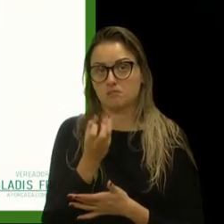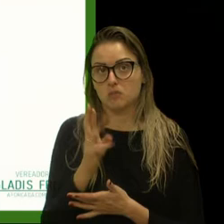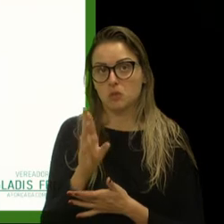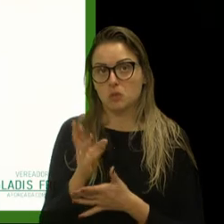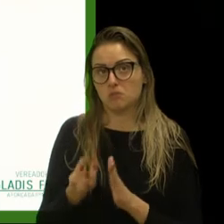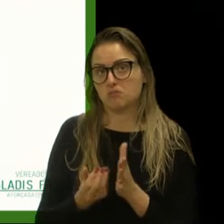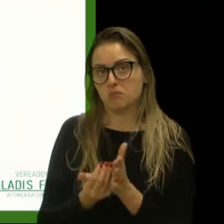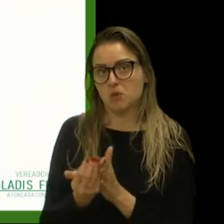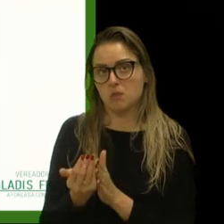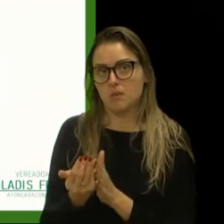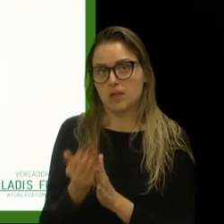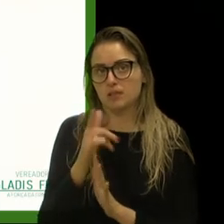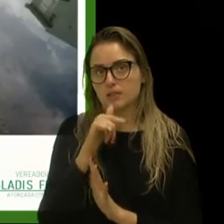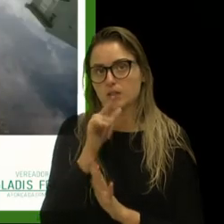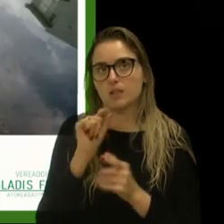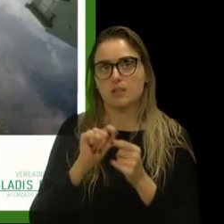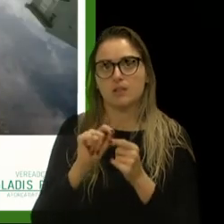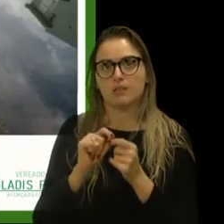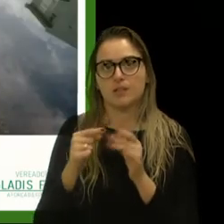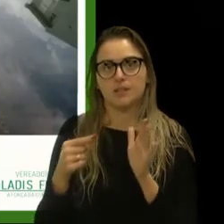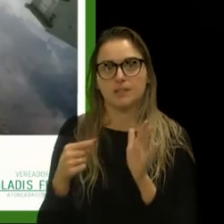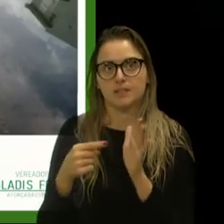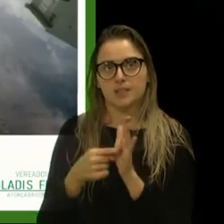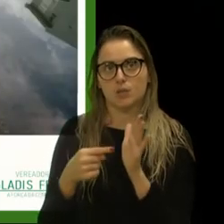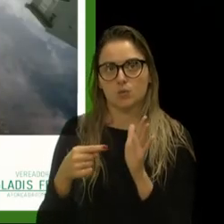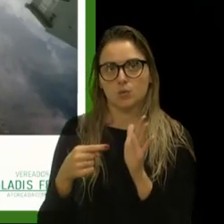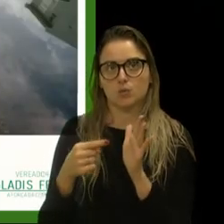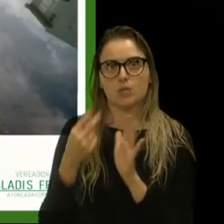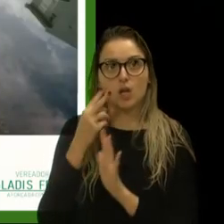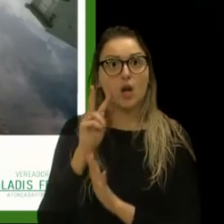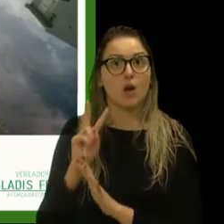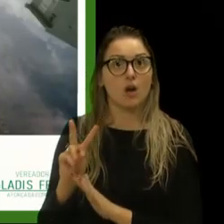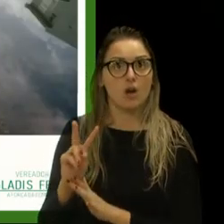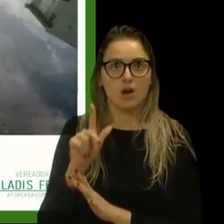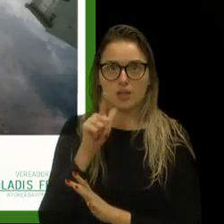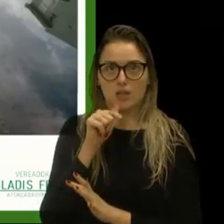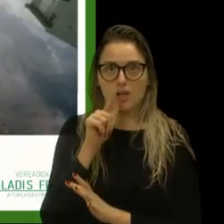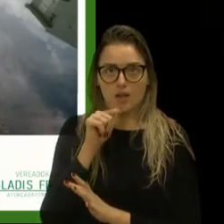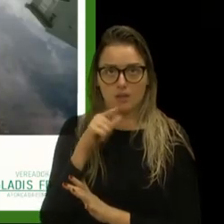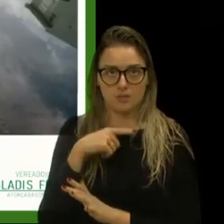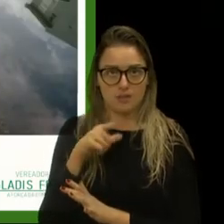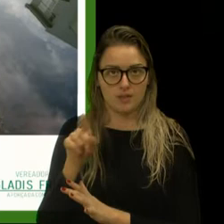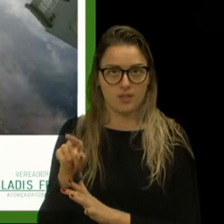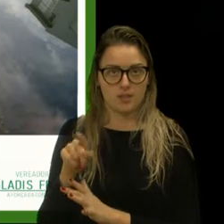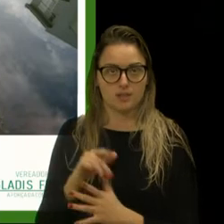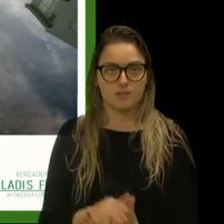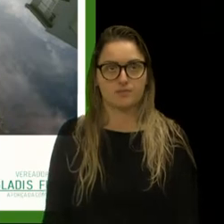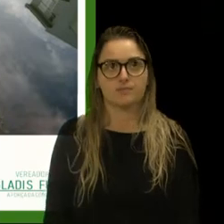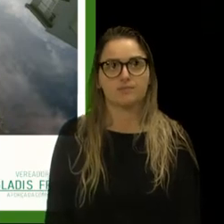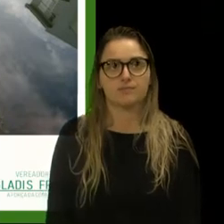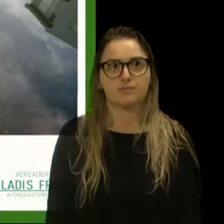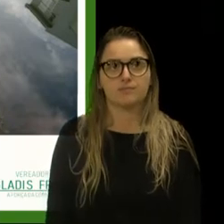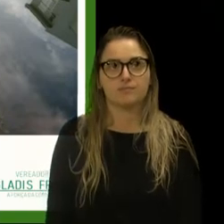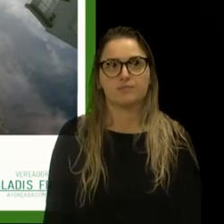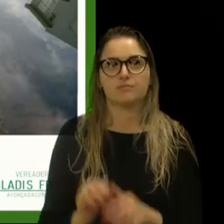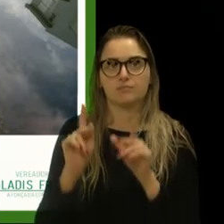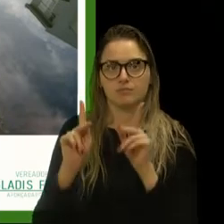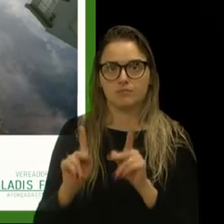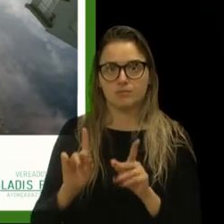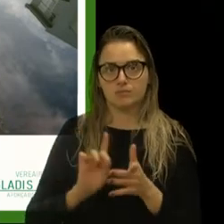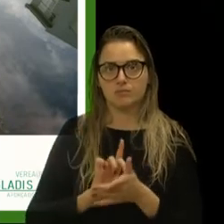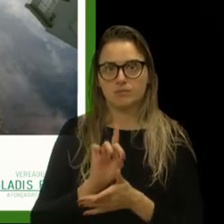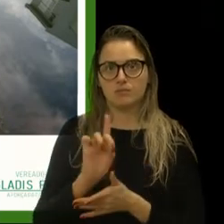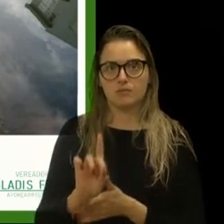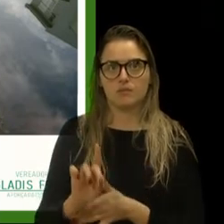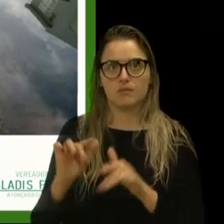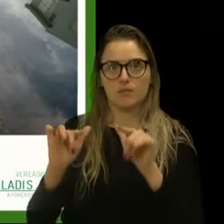É feita a denúncia no urbanismo. Olha a água que acumula aí. o morador vai até o local,